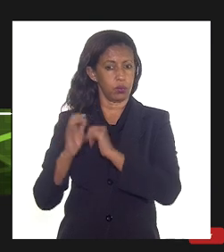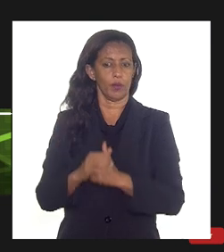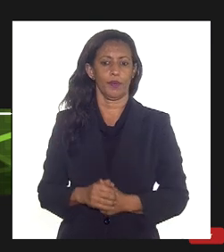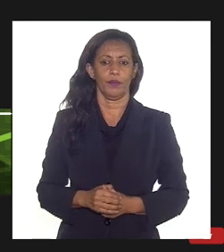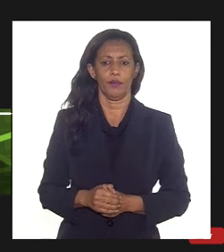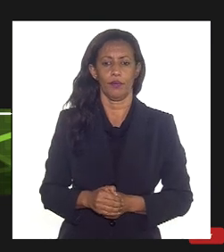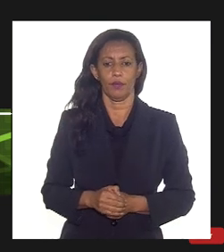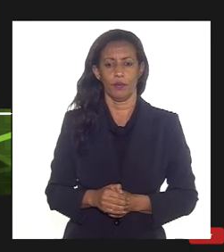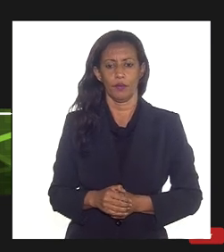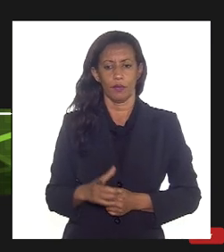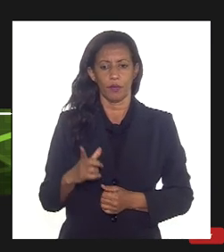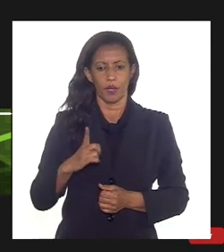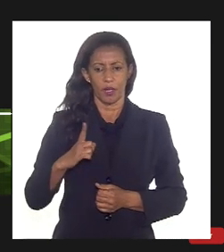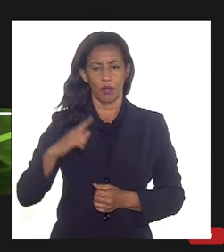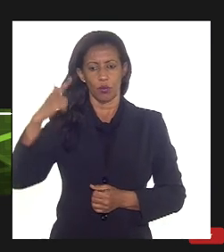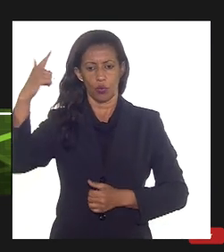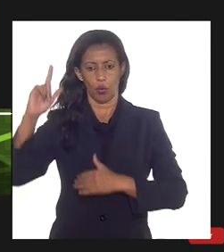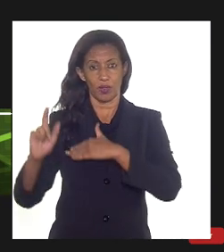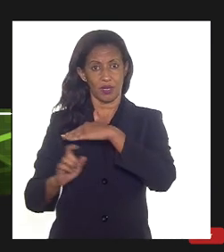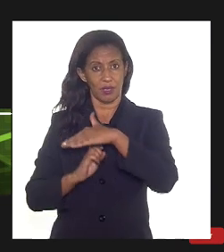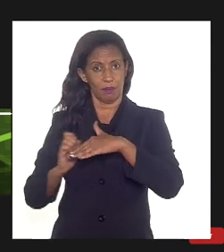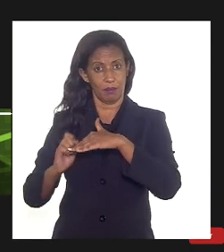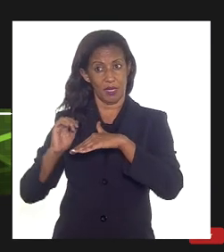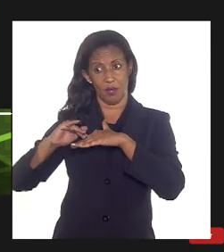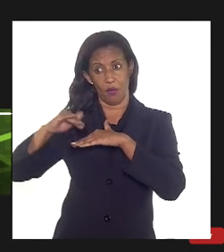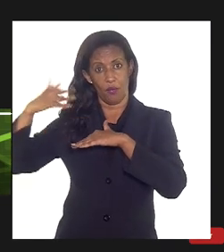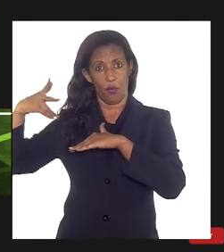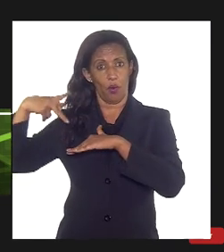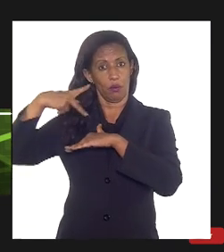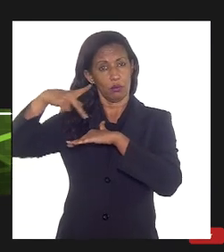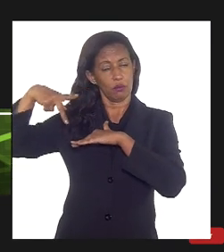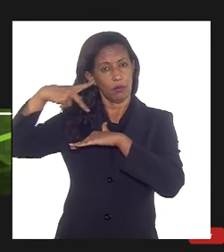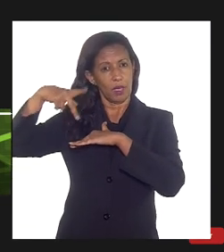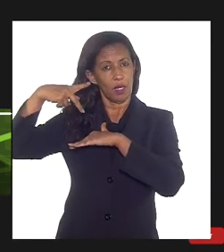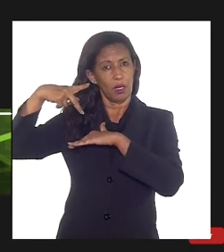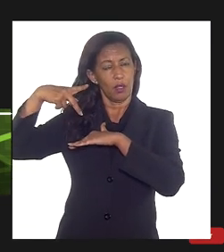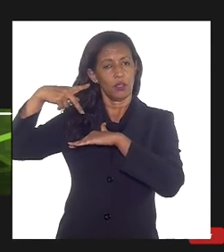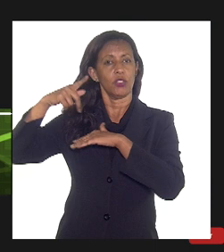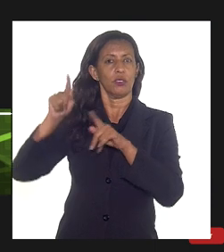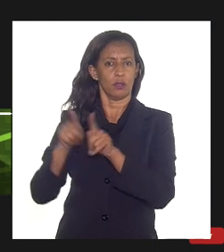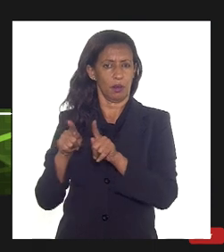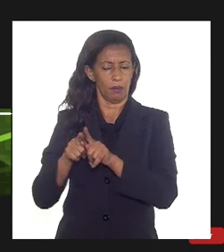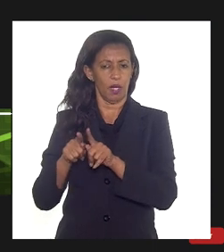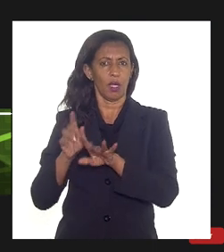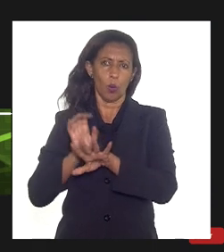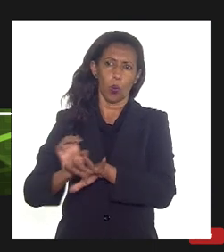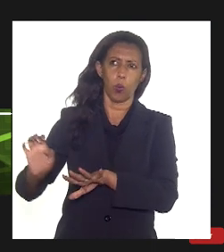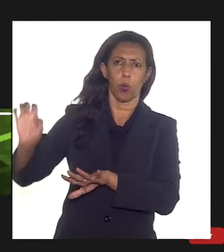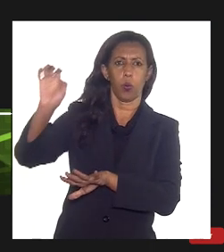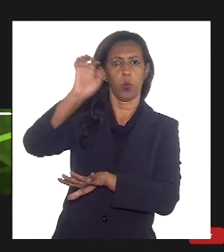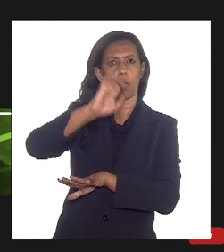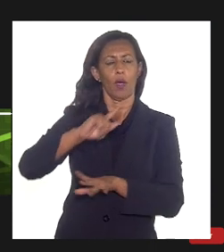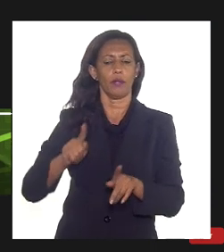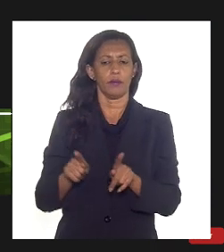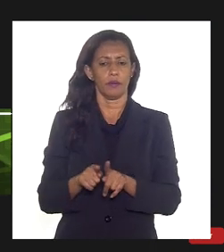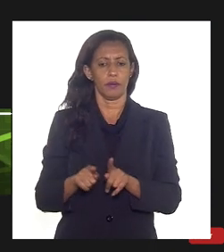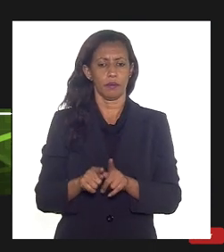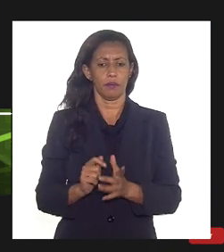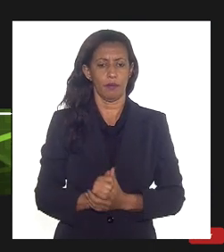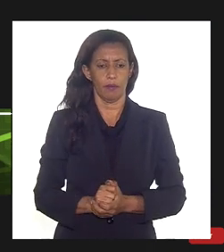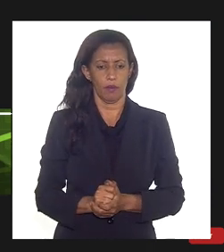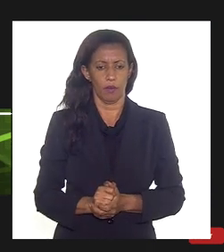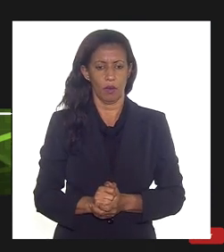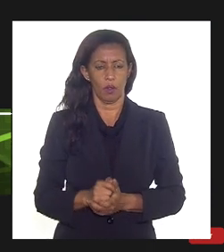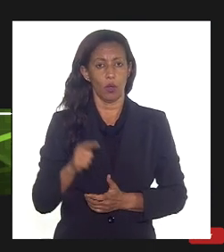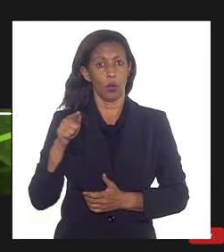do Brasil para que também tenham acesso a planta de processamento que temos em outros estados no caso aqui